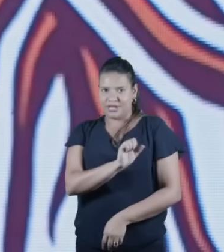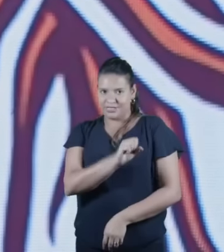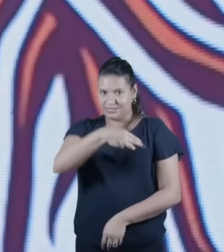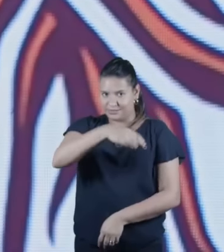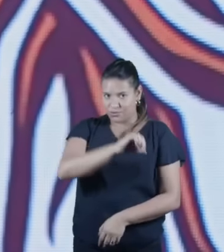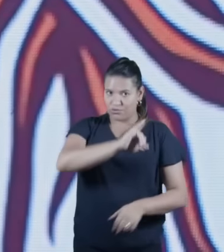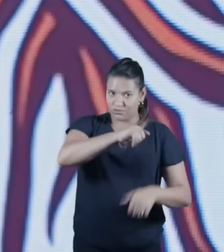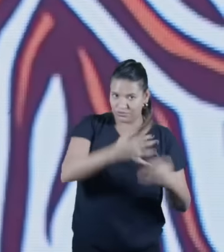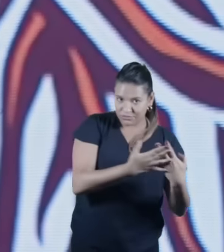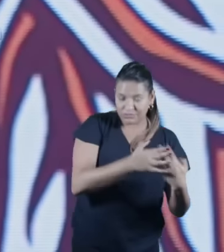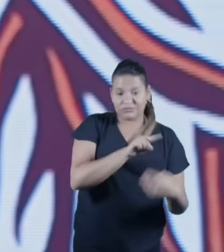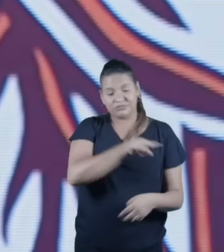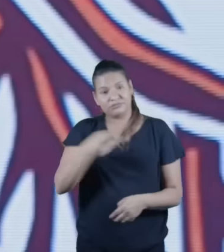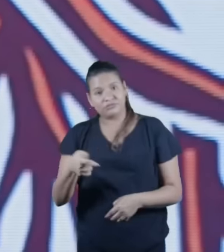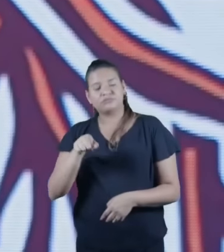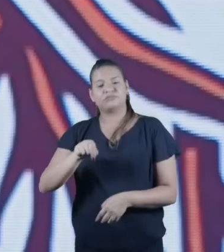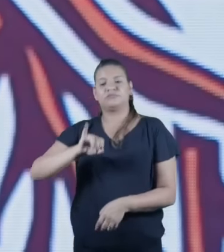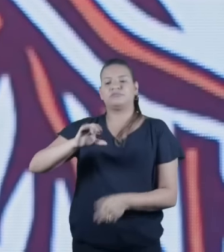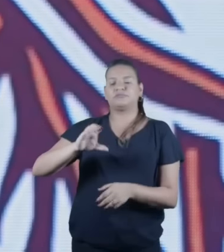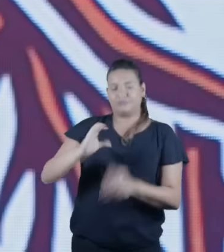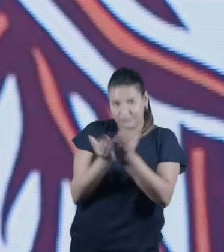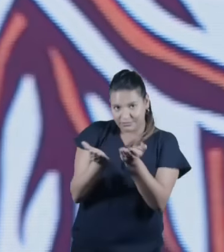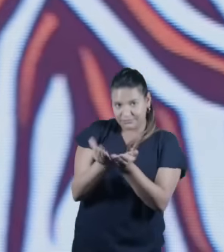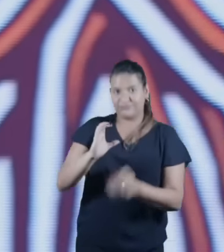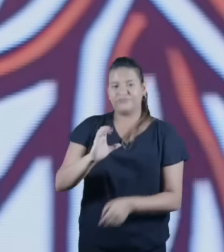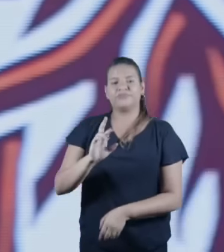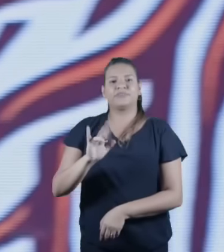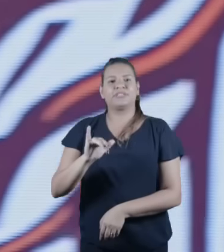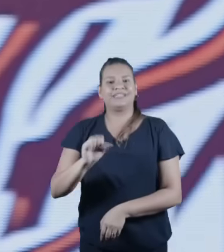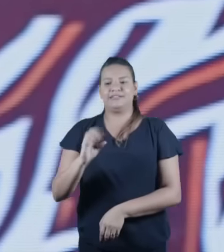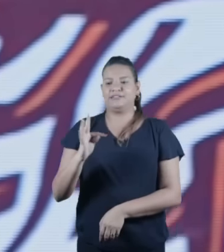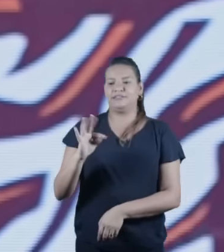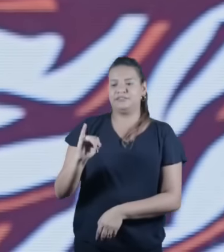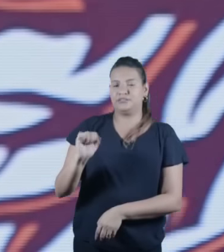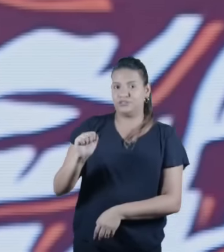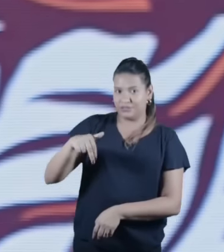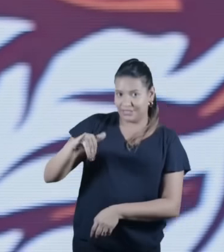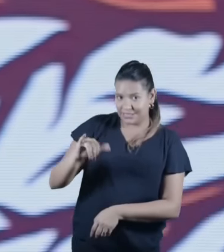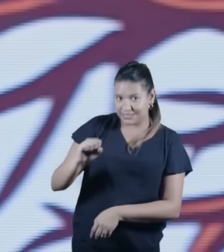de hoje. E eu estou também feliz que tem equipamento aqui.